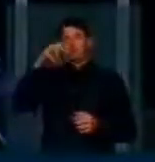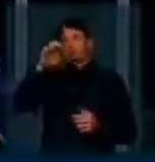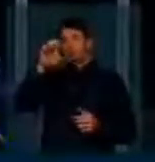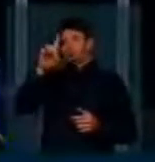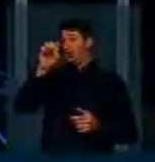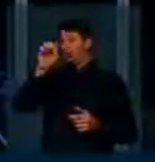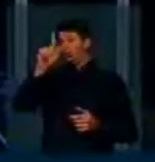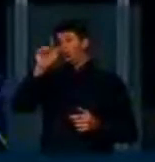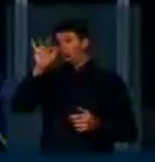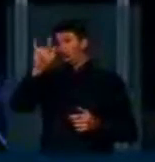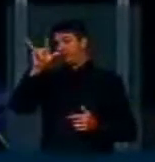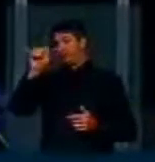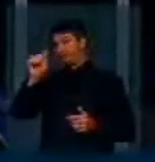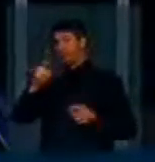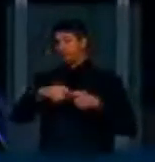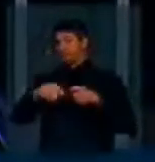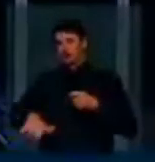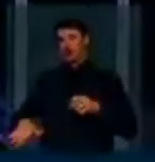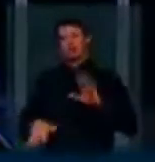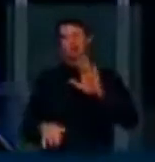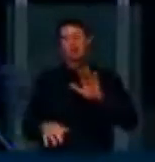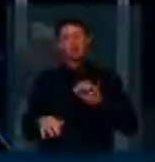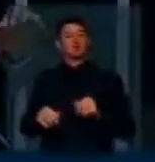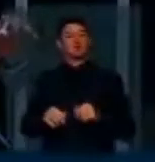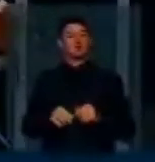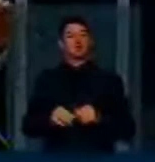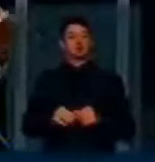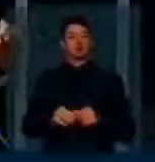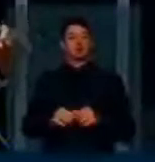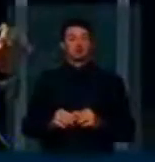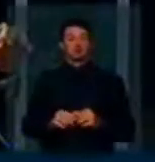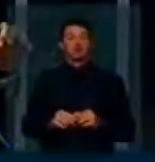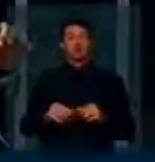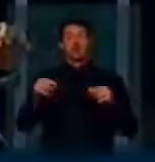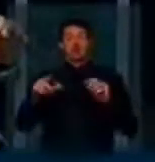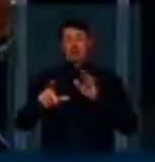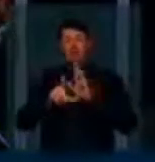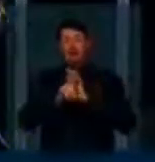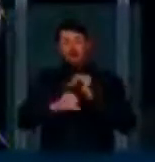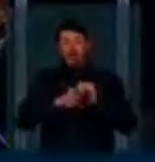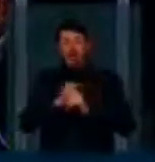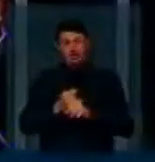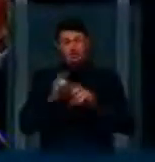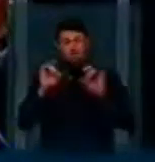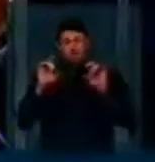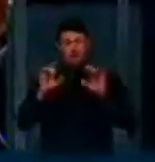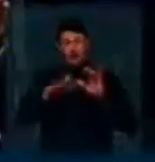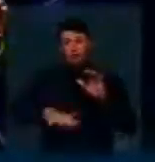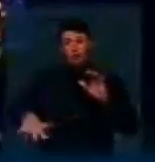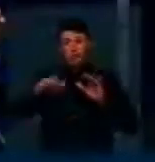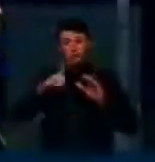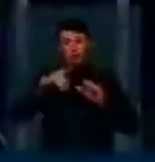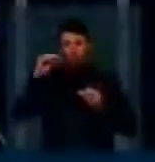Eu quero dizer a todos que o marco civil excepciona legislações específicas. Portanto, as regras gerais ali